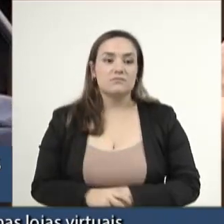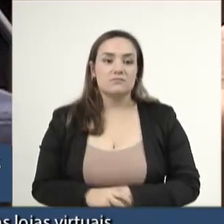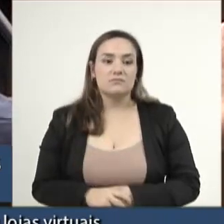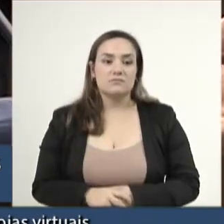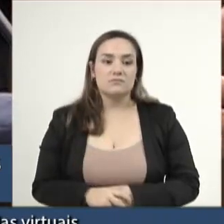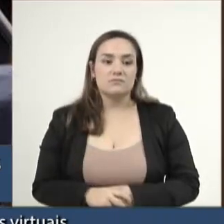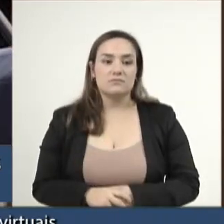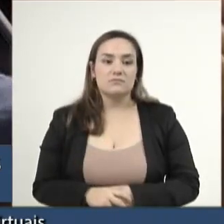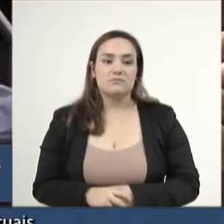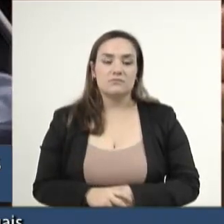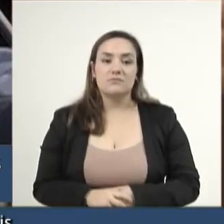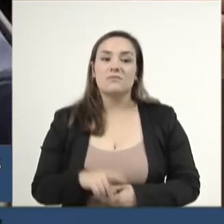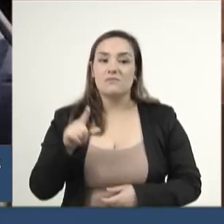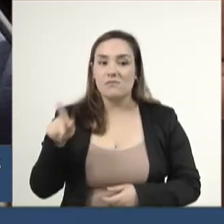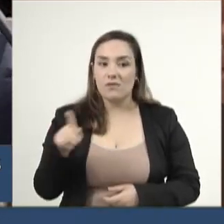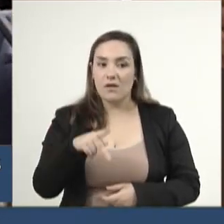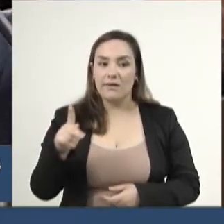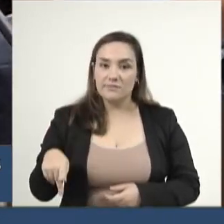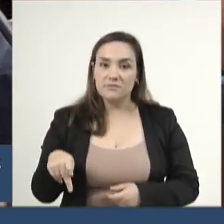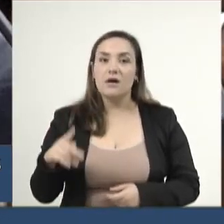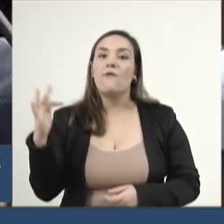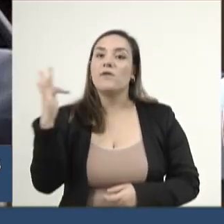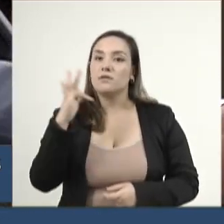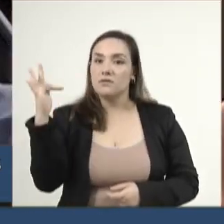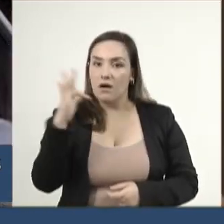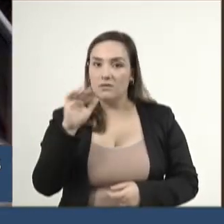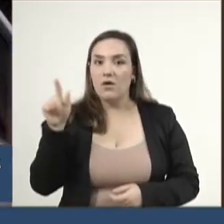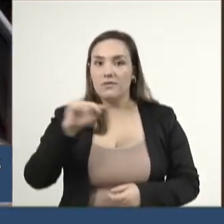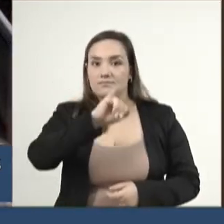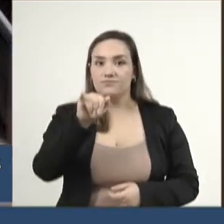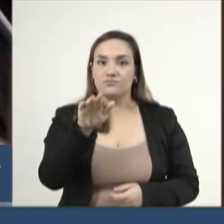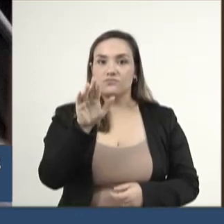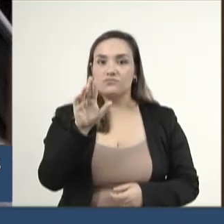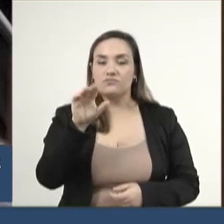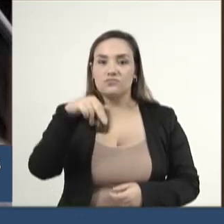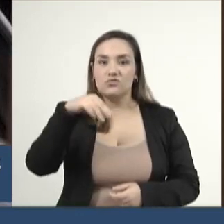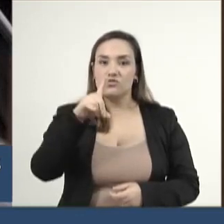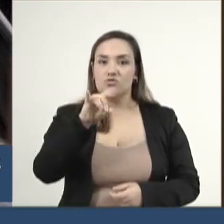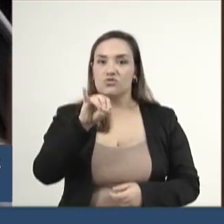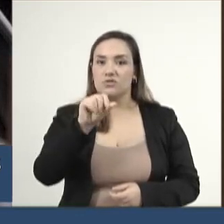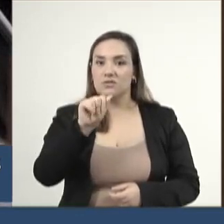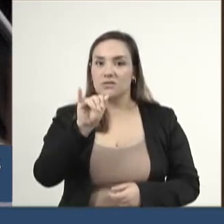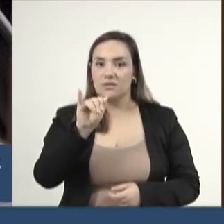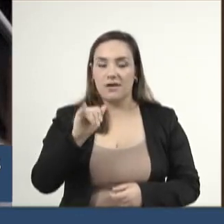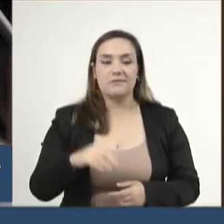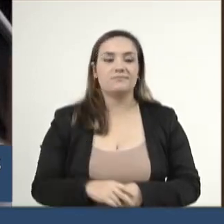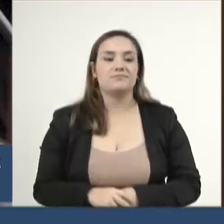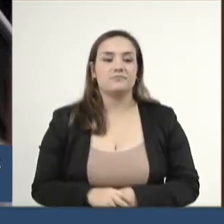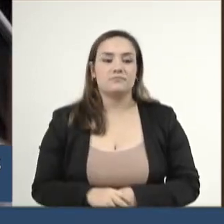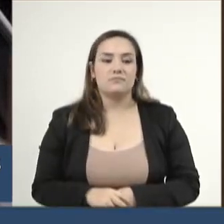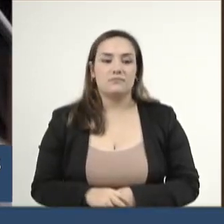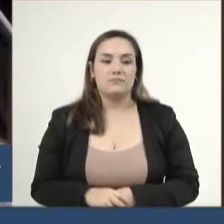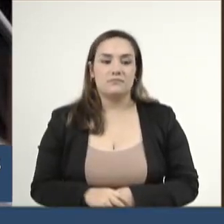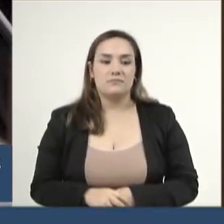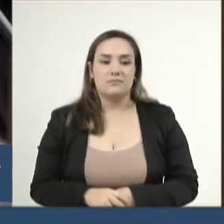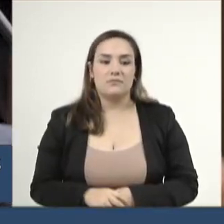E ele é professor da universidade lá de Jundiaí. Agora, quando a vossa excelência fala que